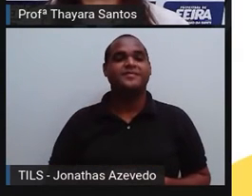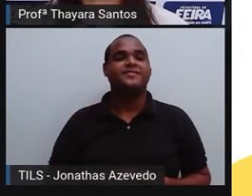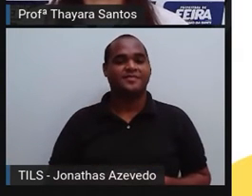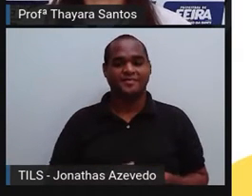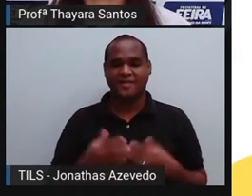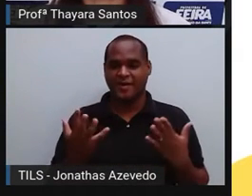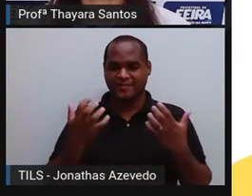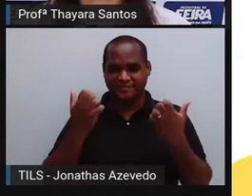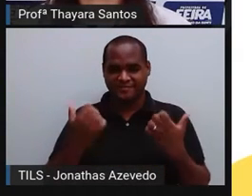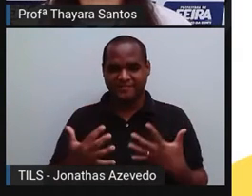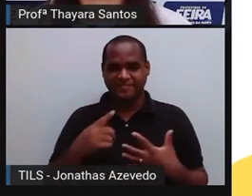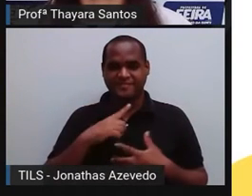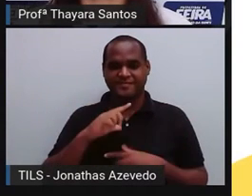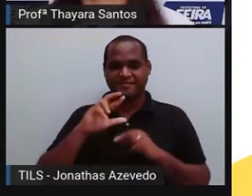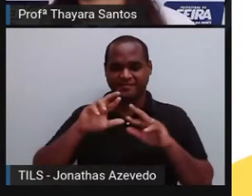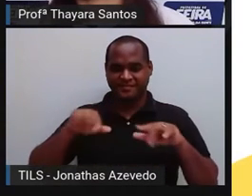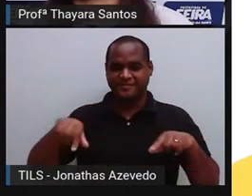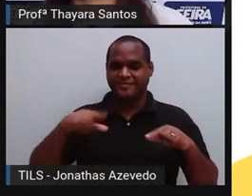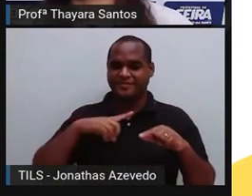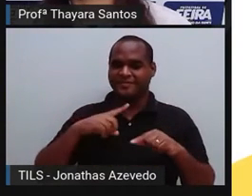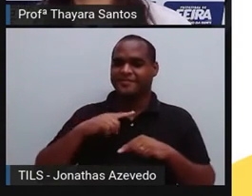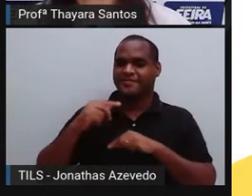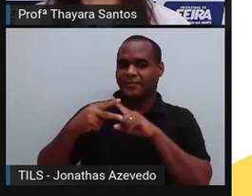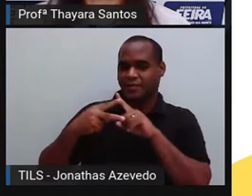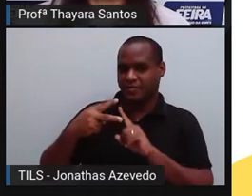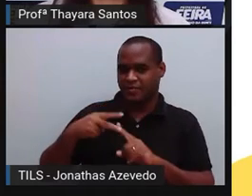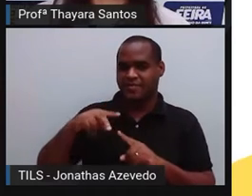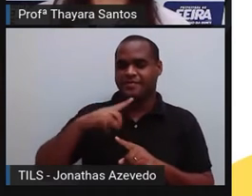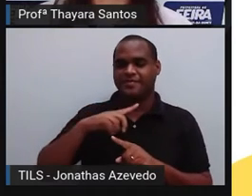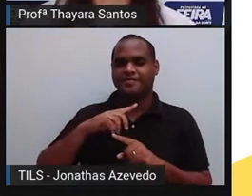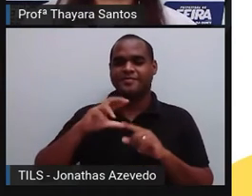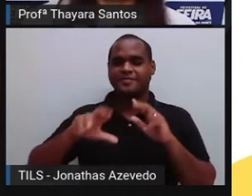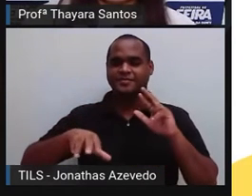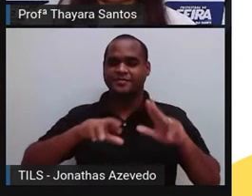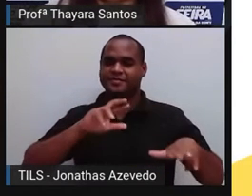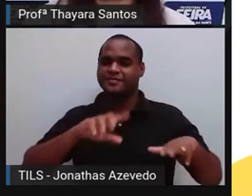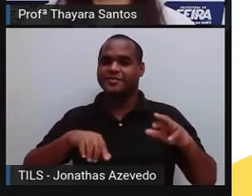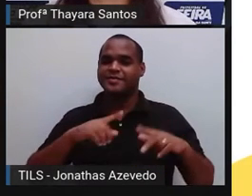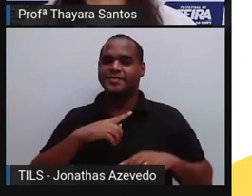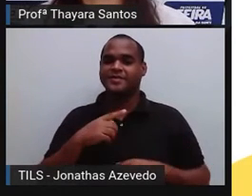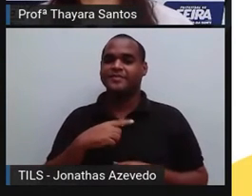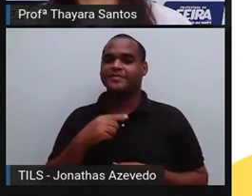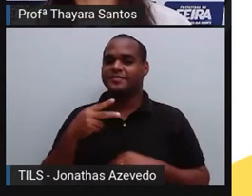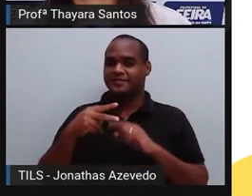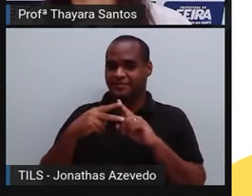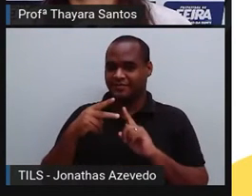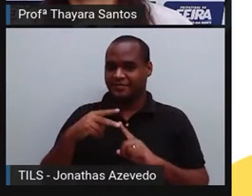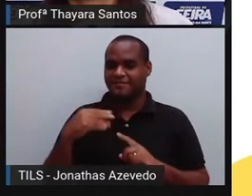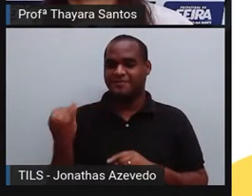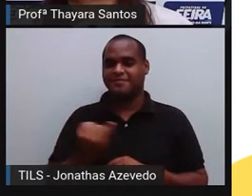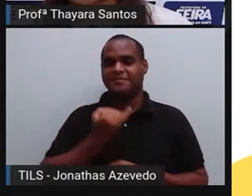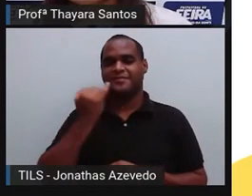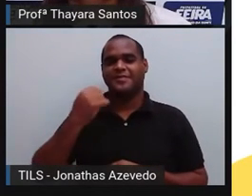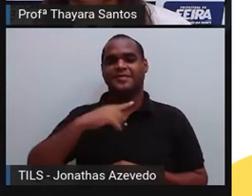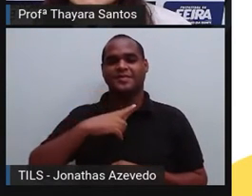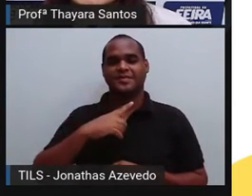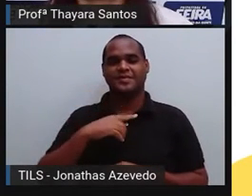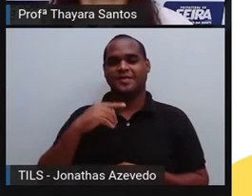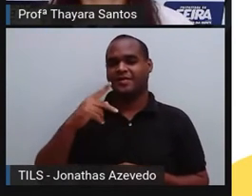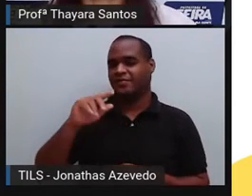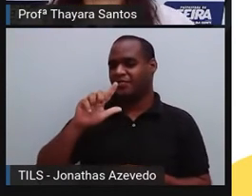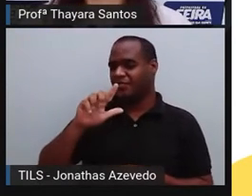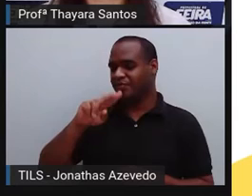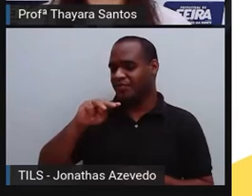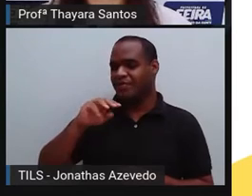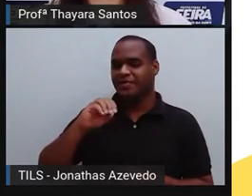Agora sim, vamos ver os dois tipos de circulação que são realizados no nosso organismo. A circulação pulmonar,